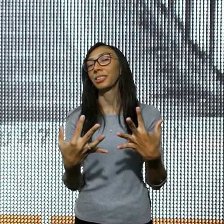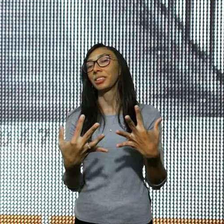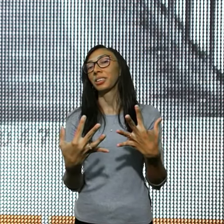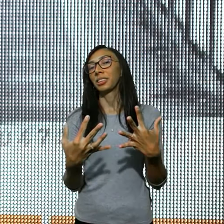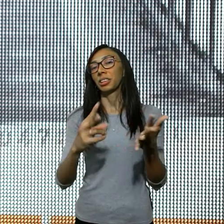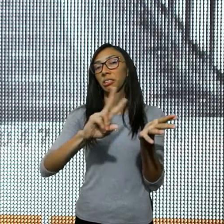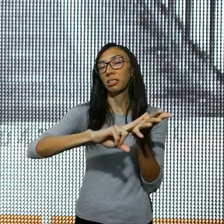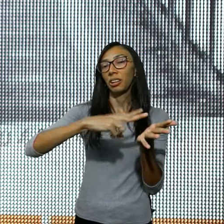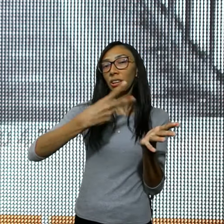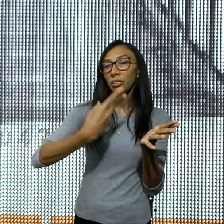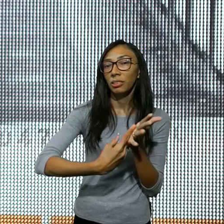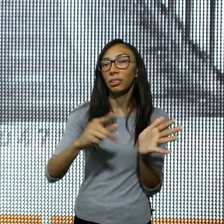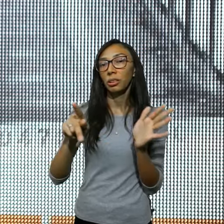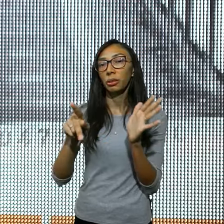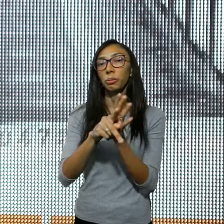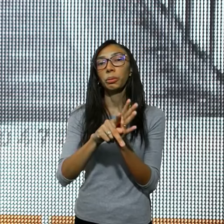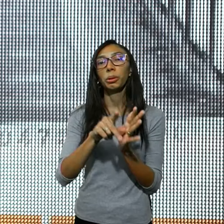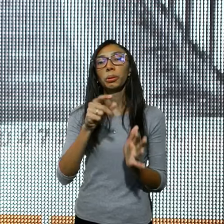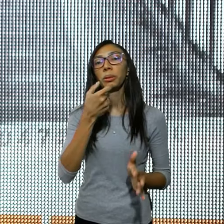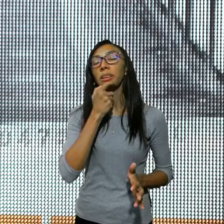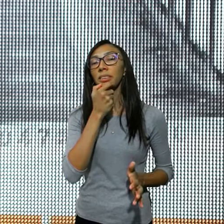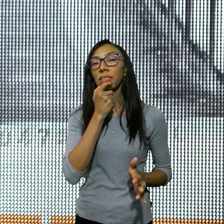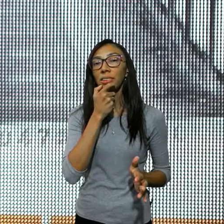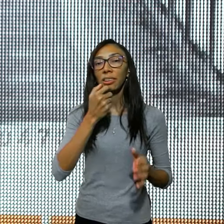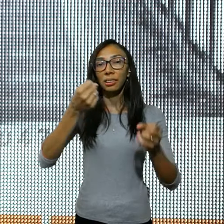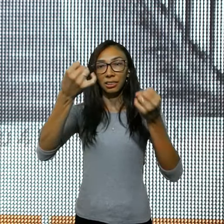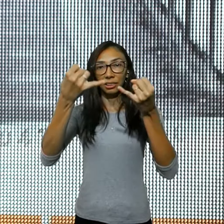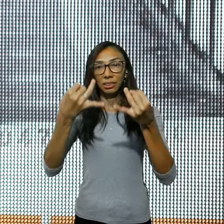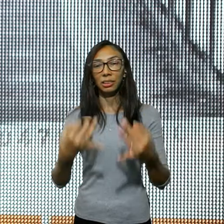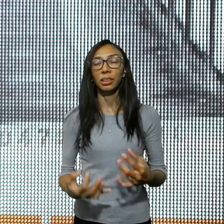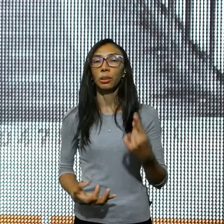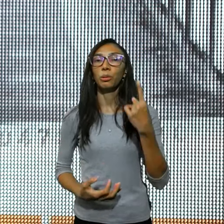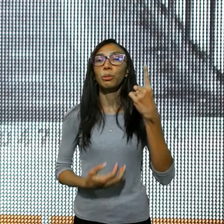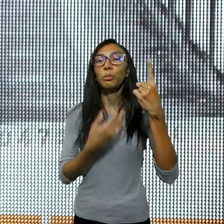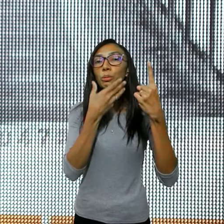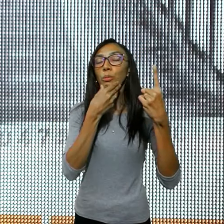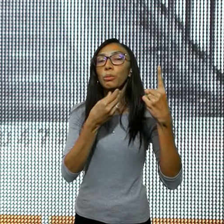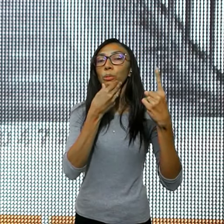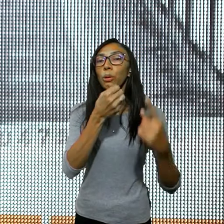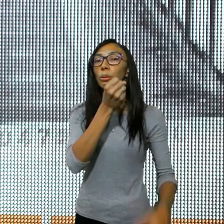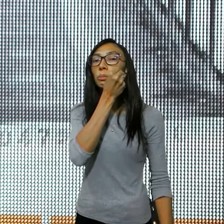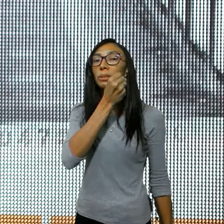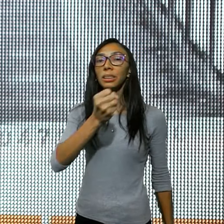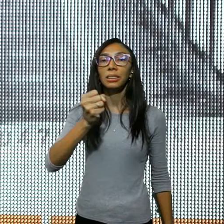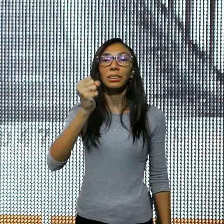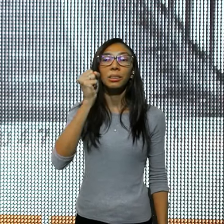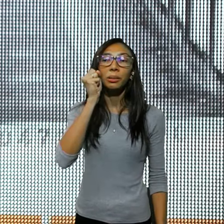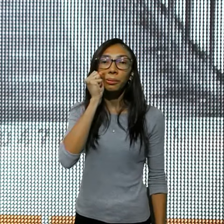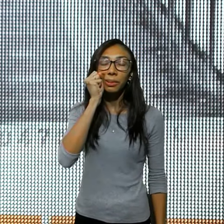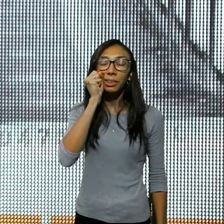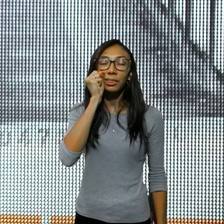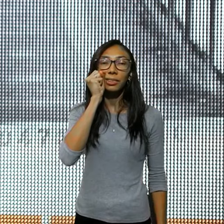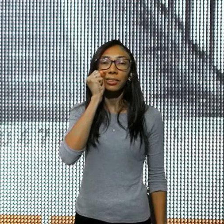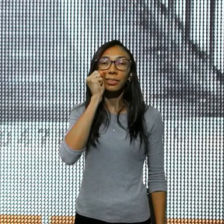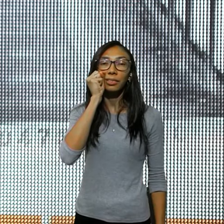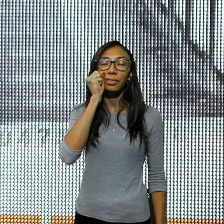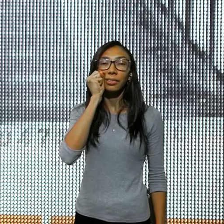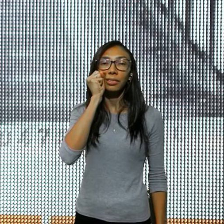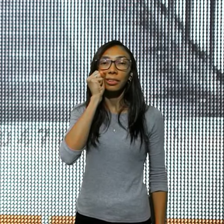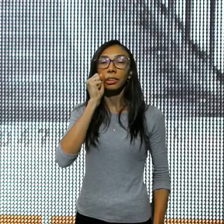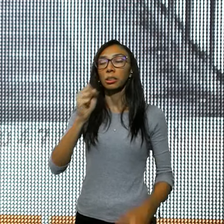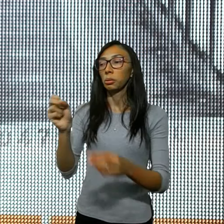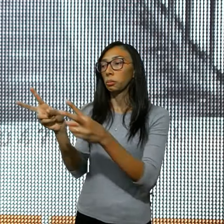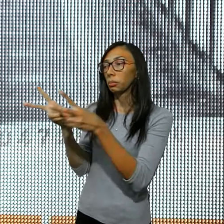outra versão da Bíblia, inglês, a partir do verso 15, nos diz, que um deles, um samaritano, quando descobriu, que estava completamente